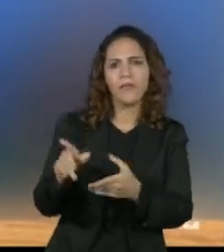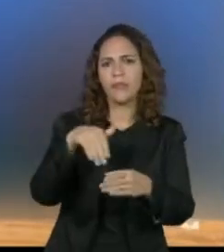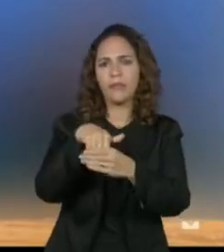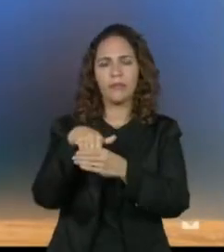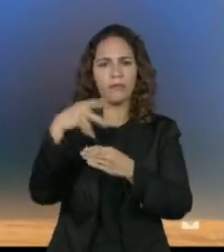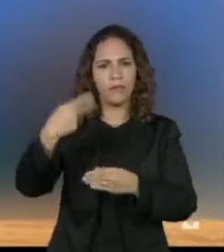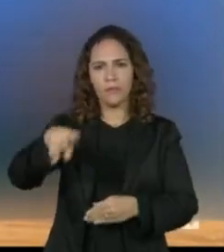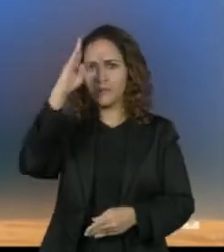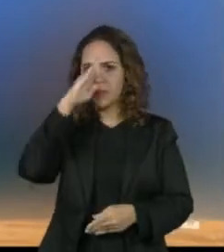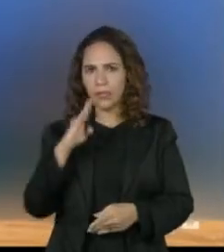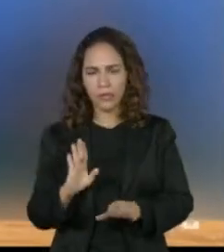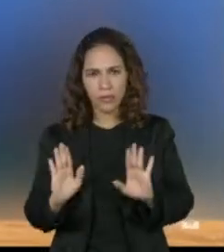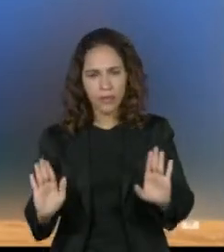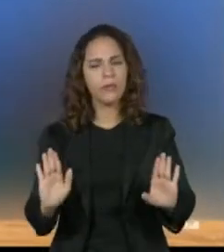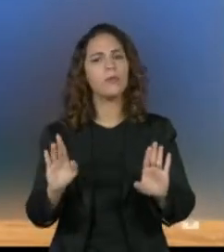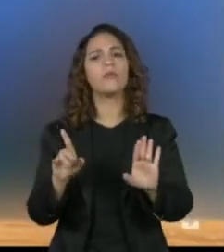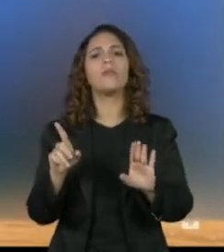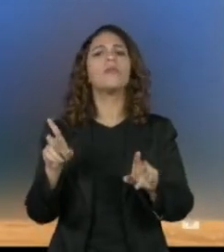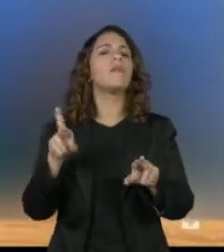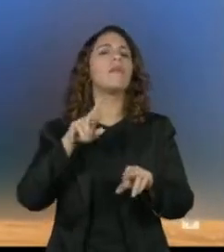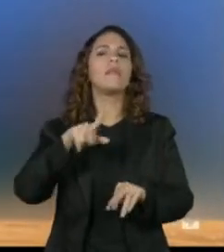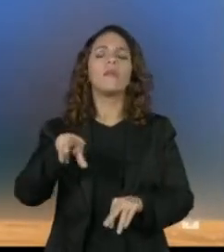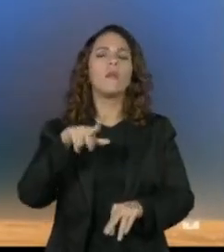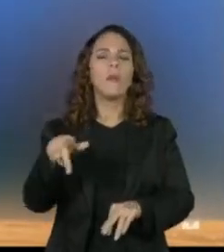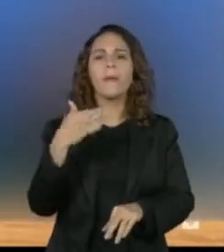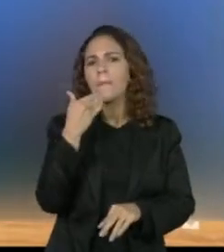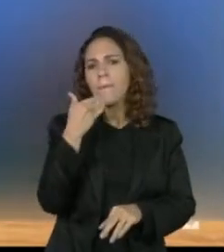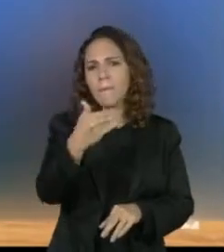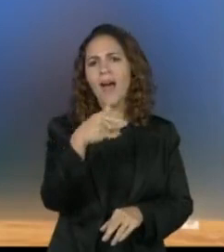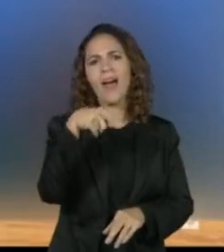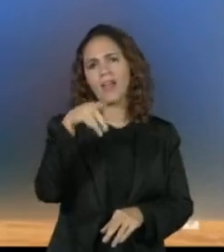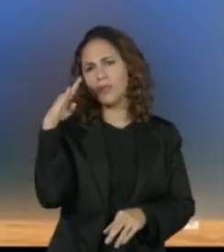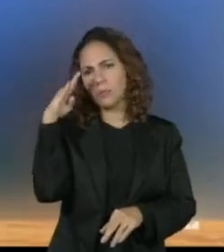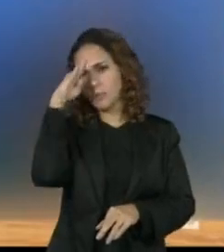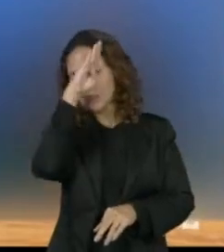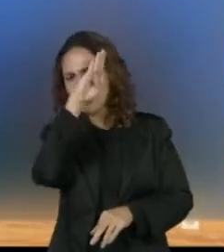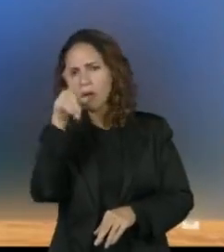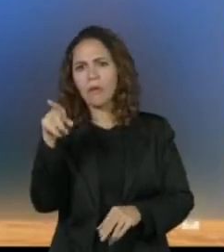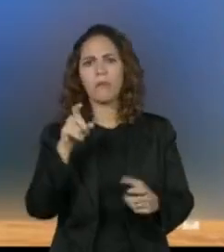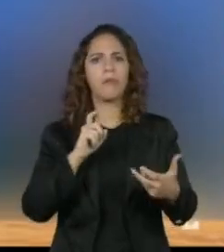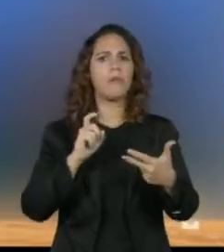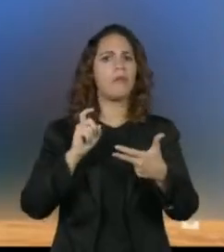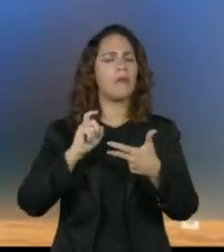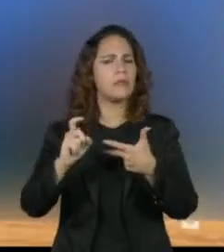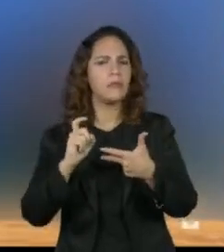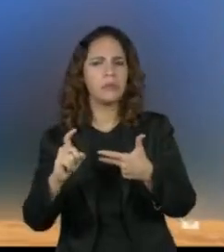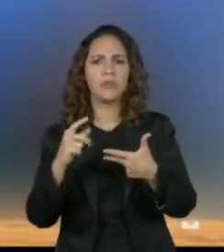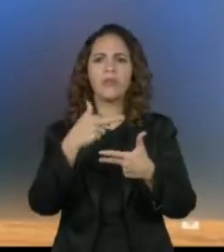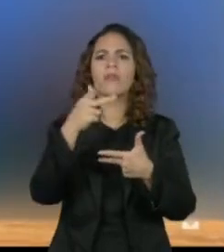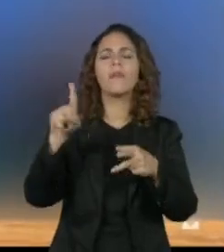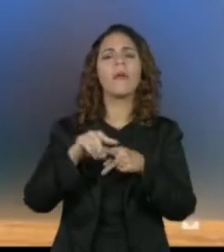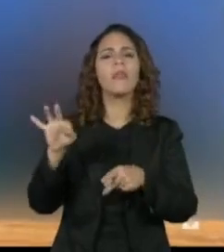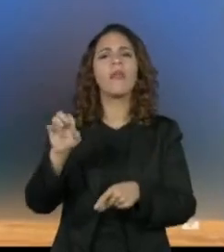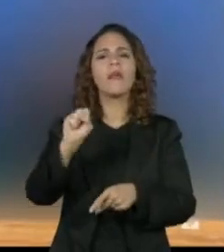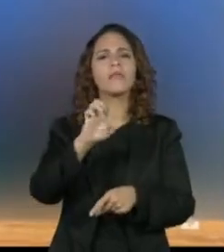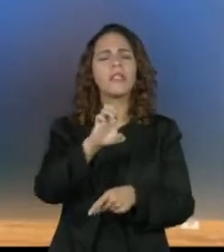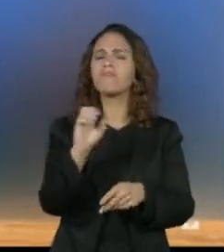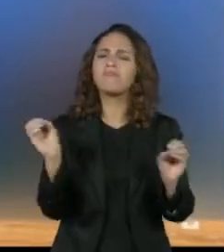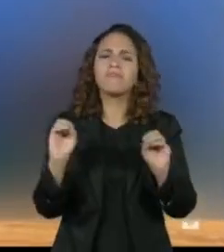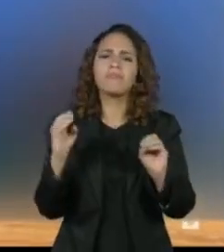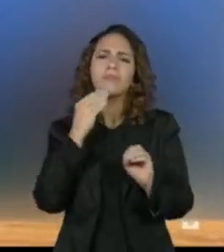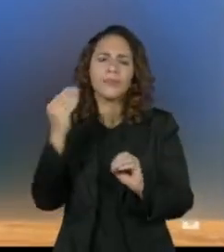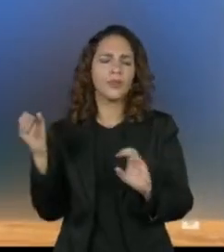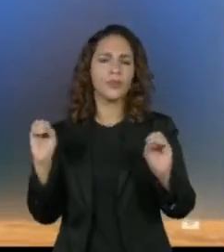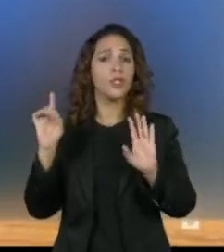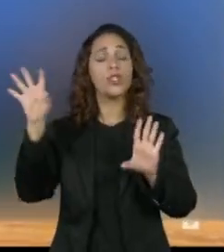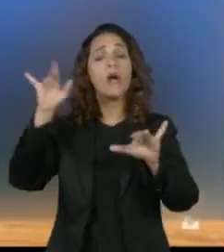eleições, não foi nenhum pedido que houve nem da presidência da República, do Executivo, nem do TSE. Eles apenas informaram